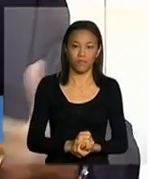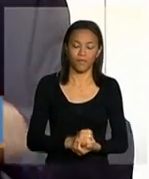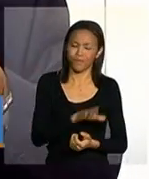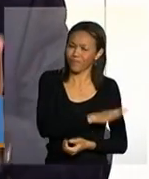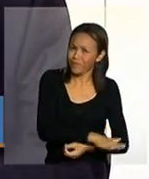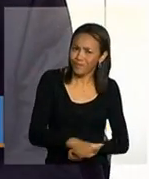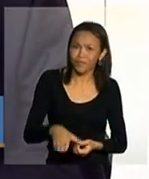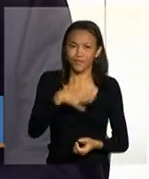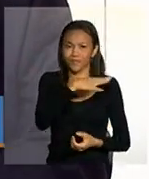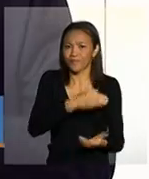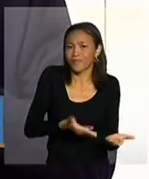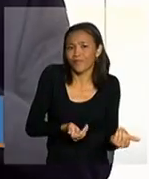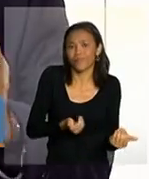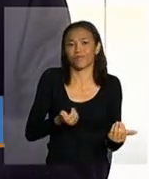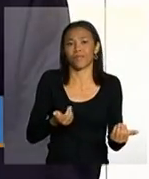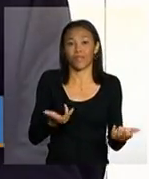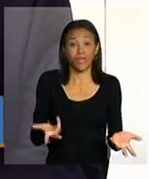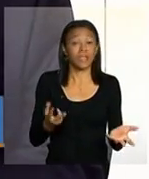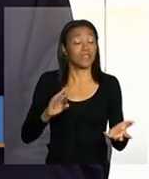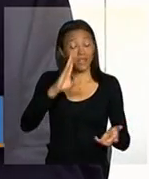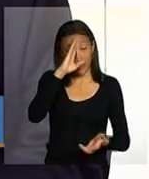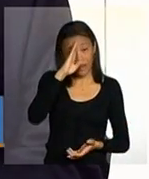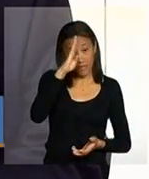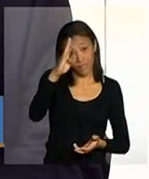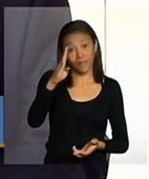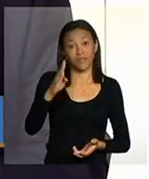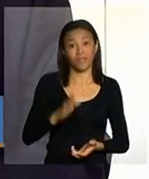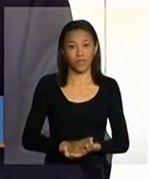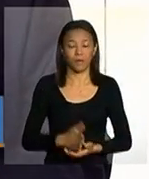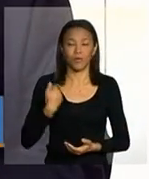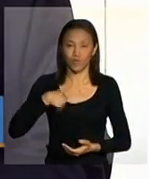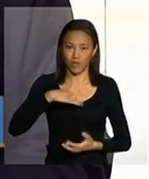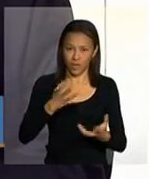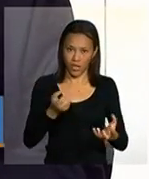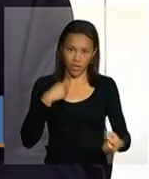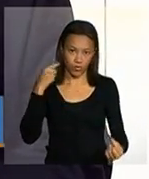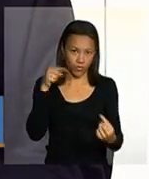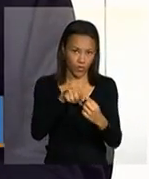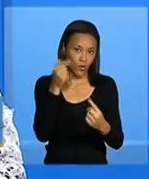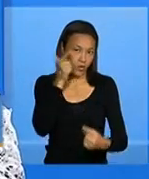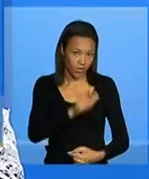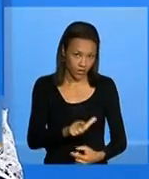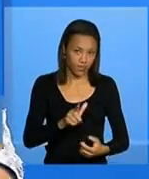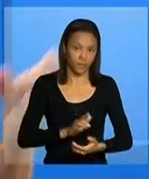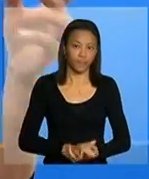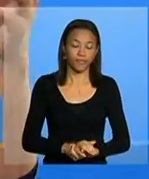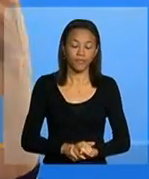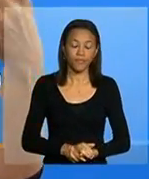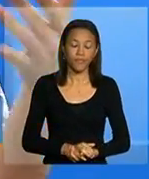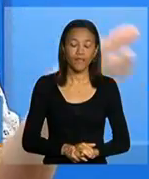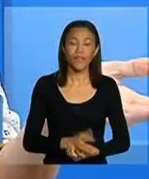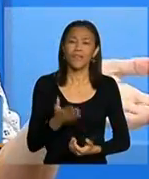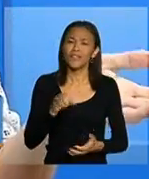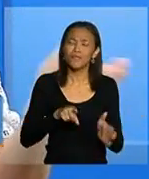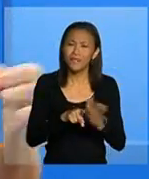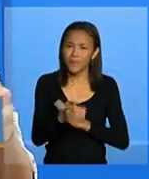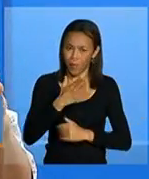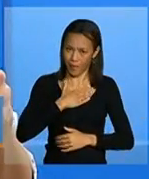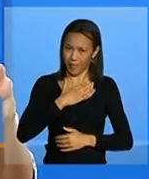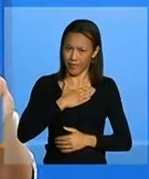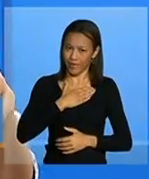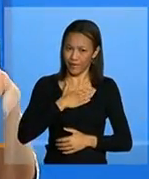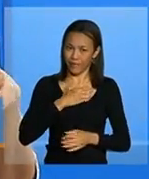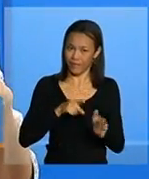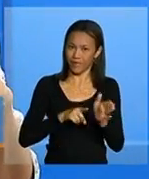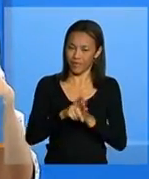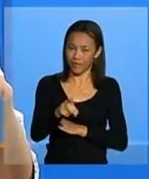da adolescência da juventude isso que é fundamental em relação aos nossos objetivos das condicionalidades Daniel deixa eu fazer essa pergunta porque é minha tanto